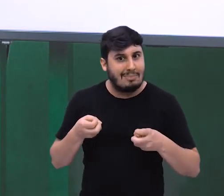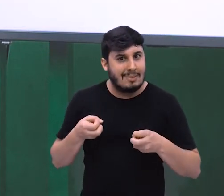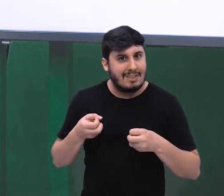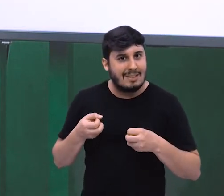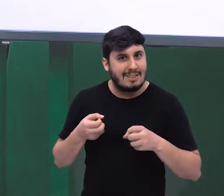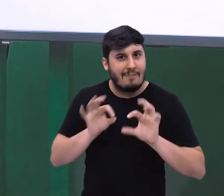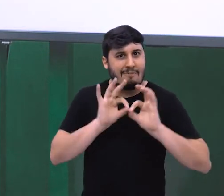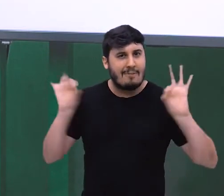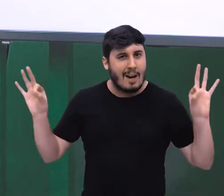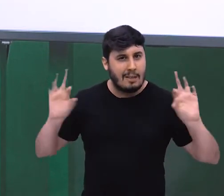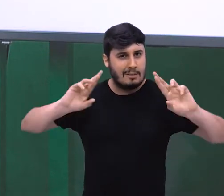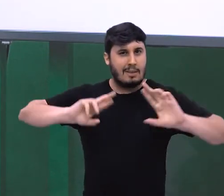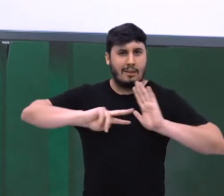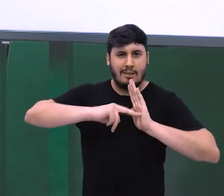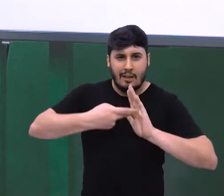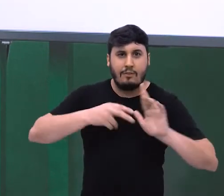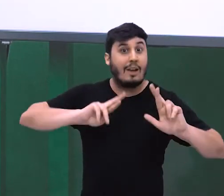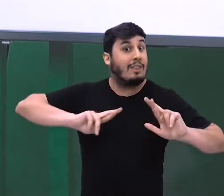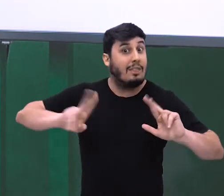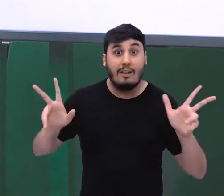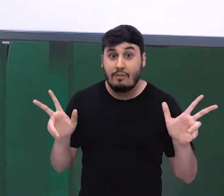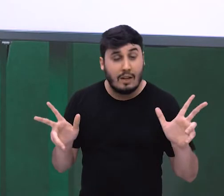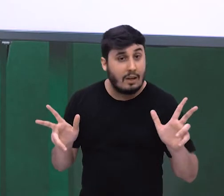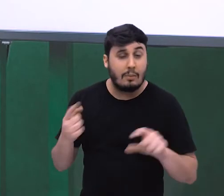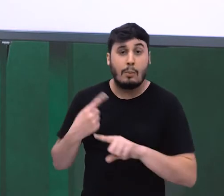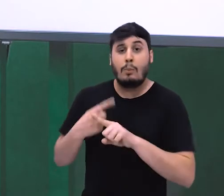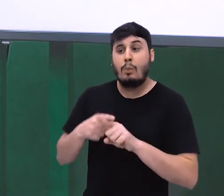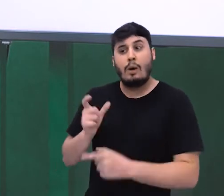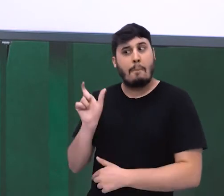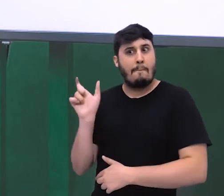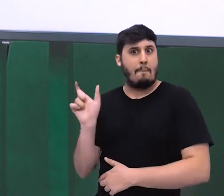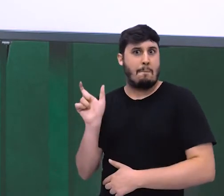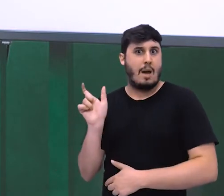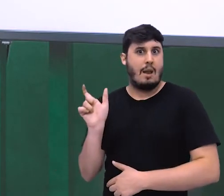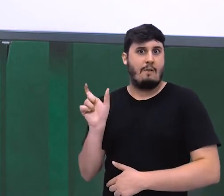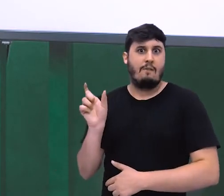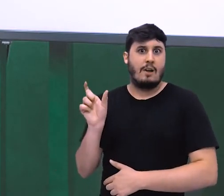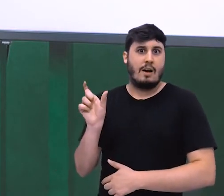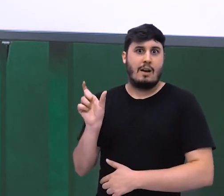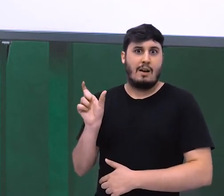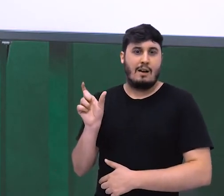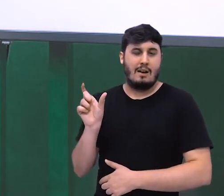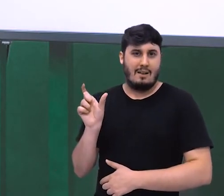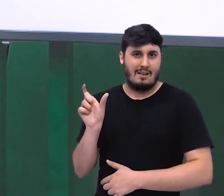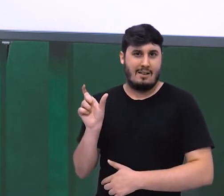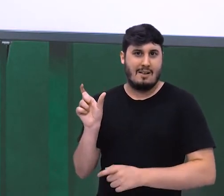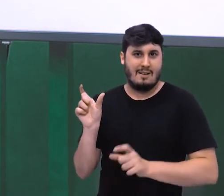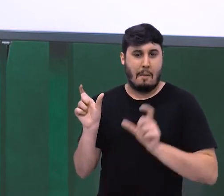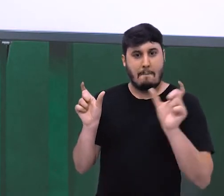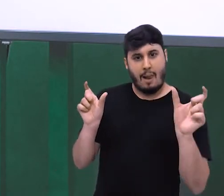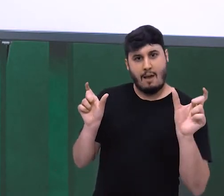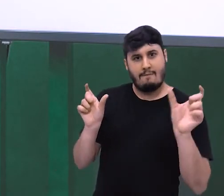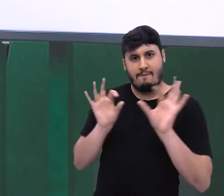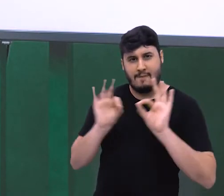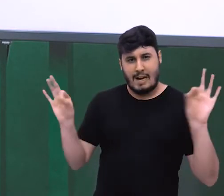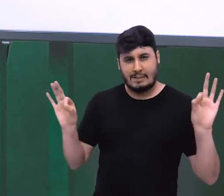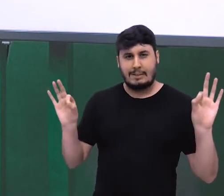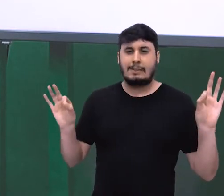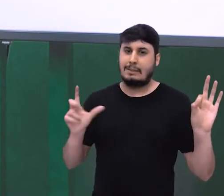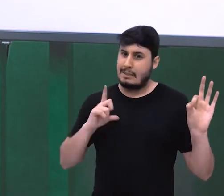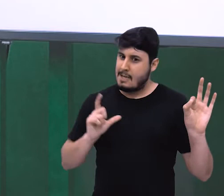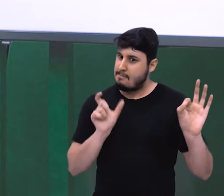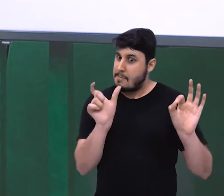expectativa que é sugerida pela Constituição Coordenativa e, consequentemente, pela oração